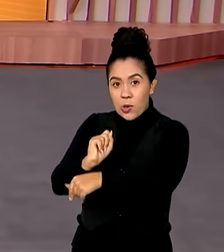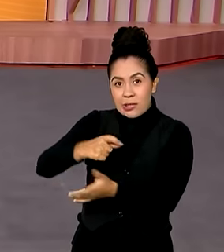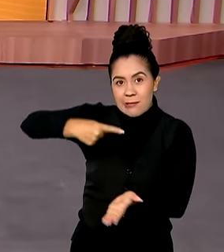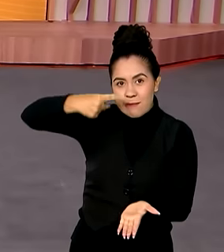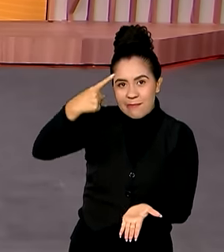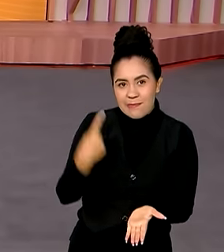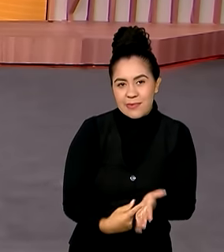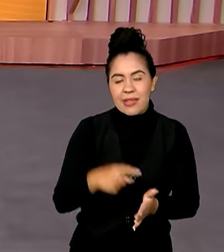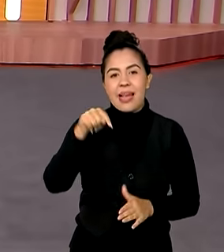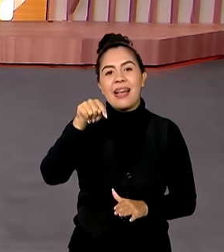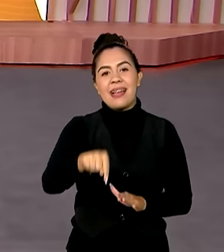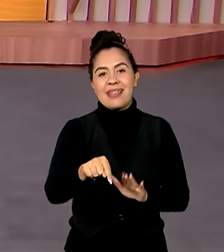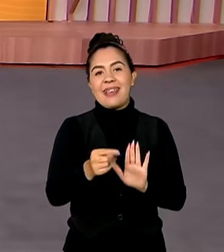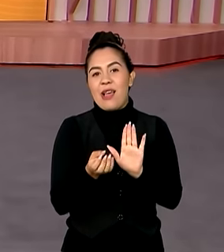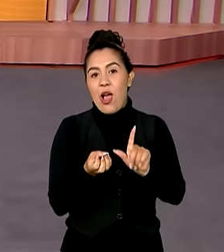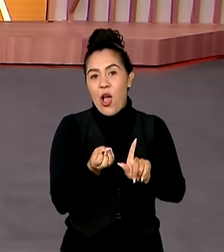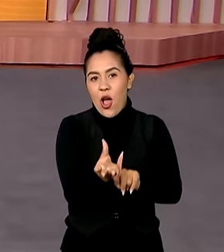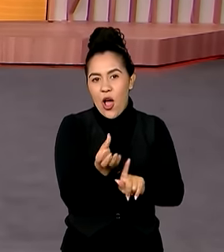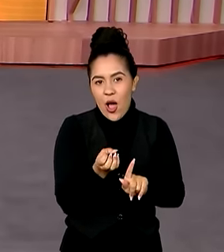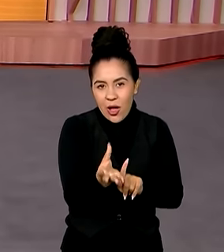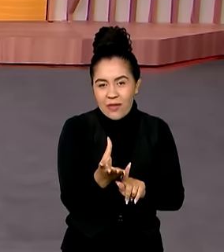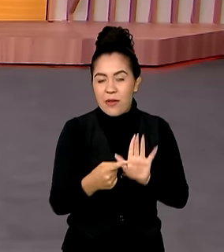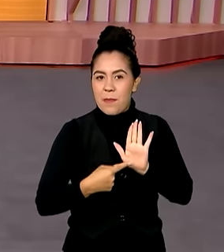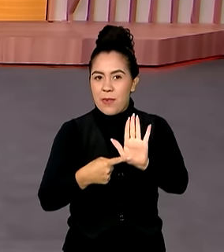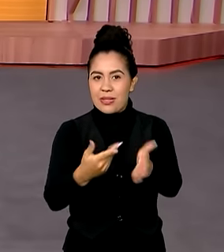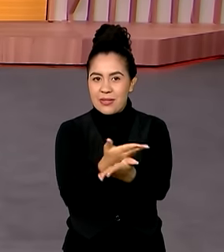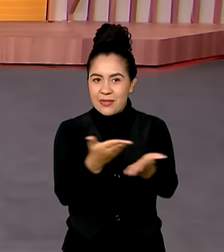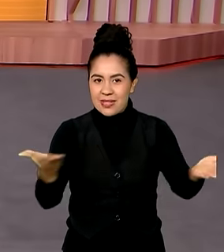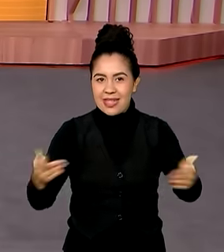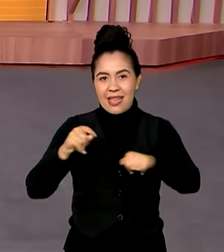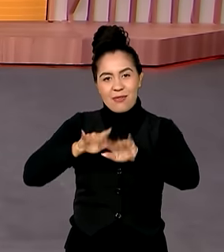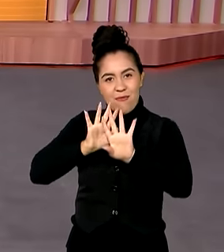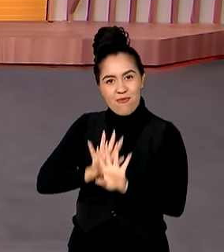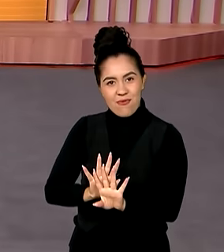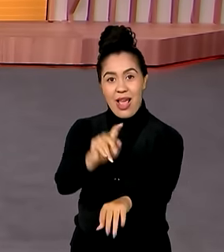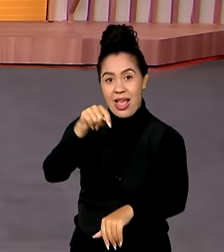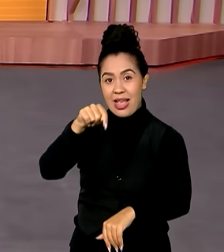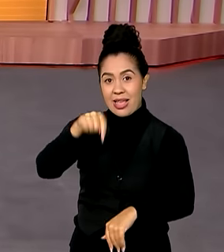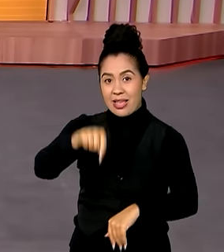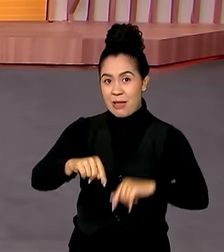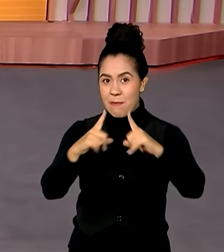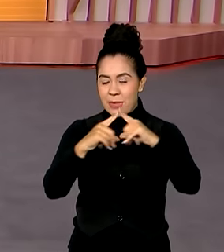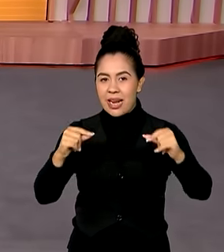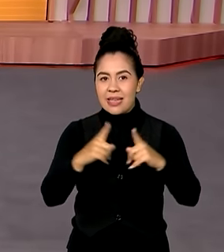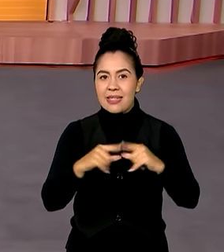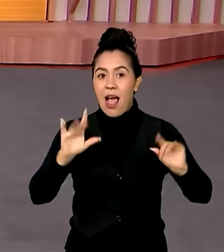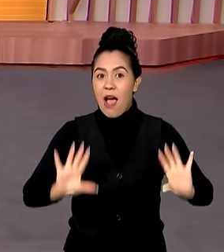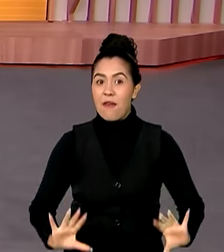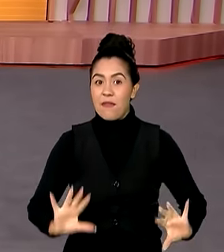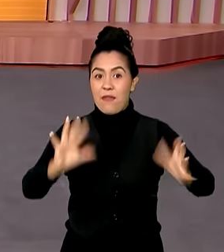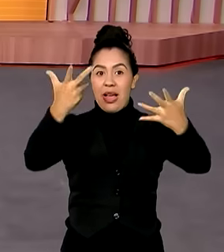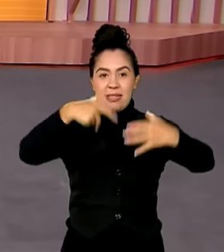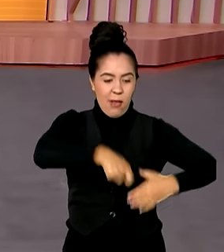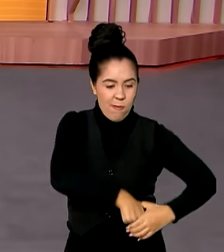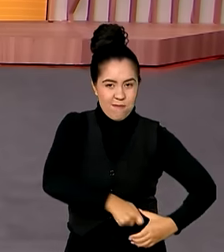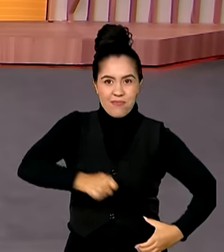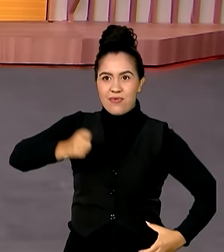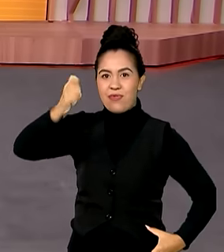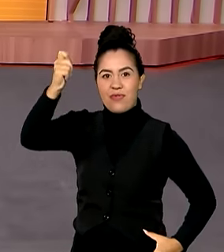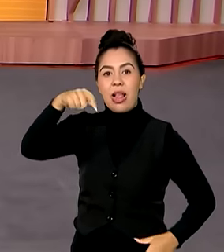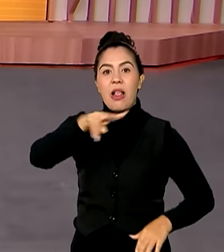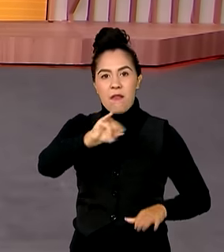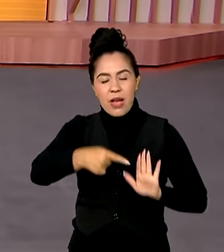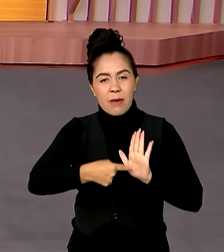Gov vai trazer uma cobertura especial do desfile de 7 de setembro aqui em Brasília. A Fé e a Independência será transmitida na TV,